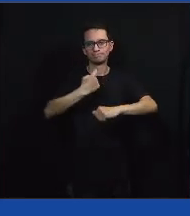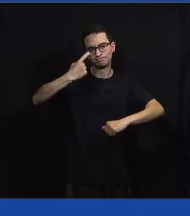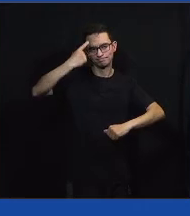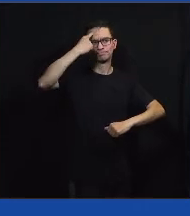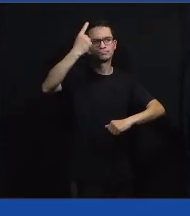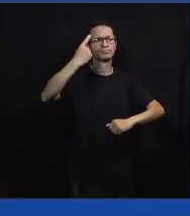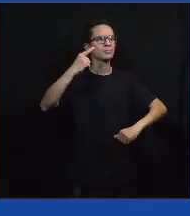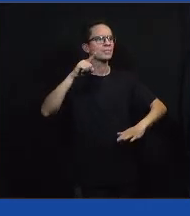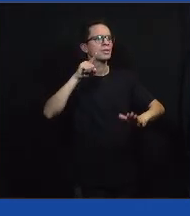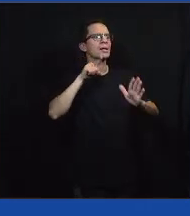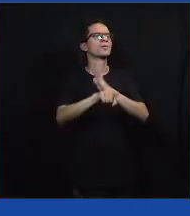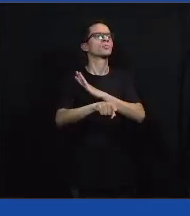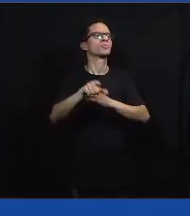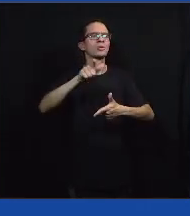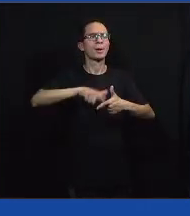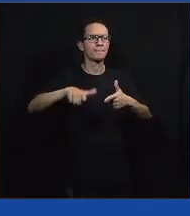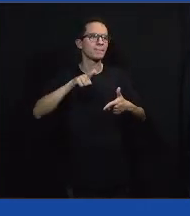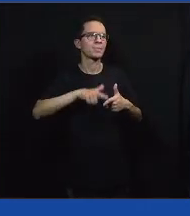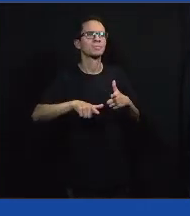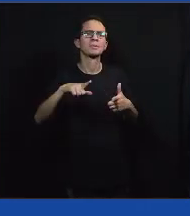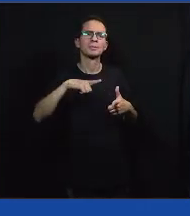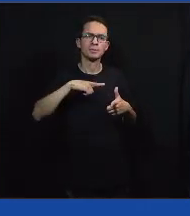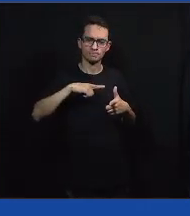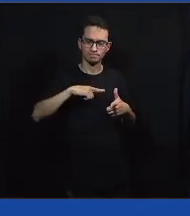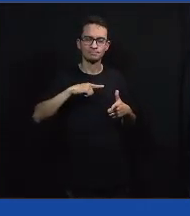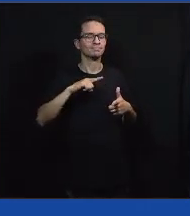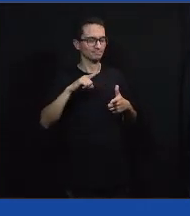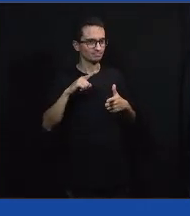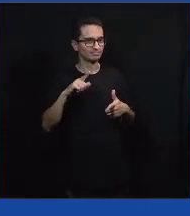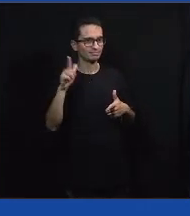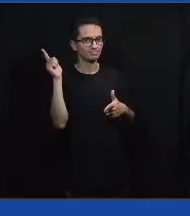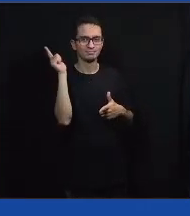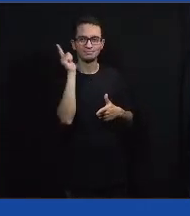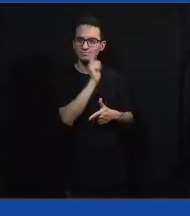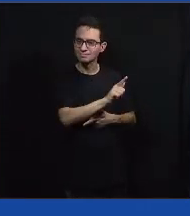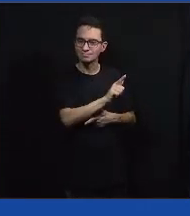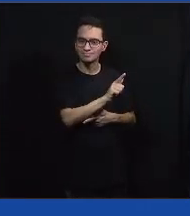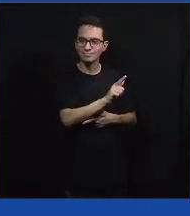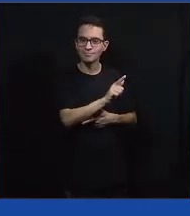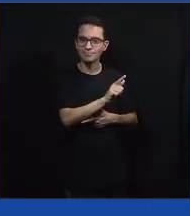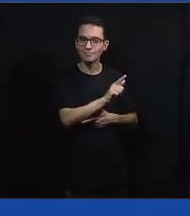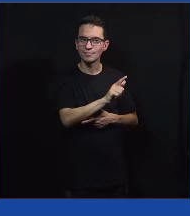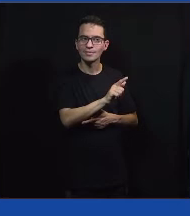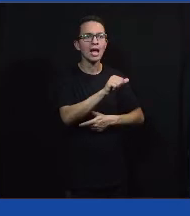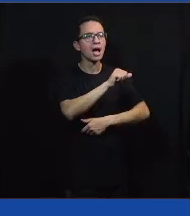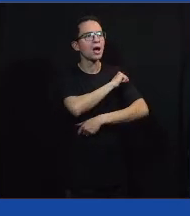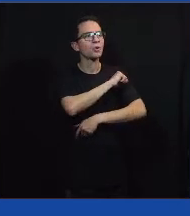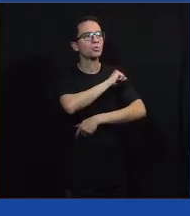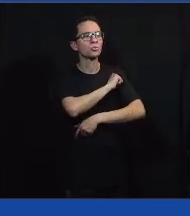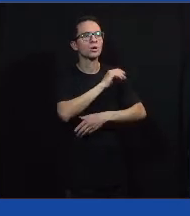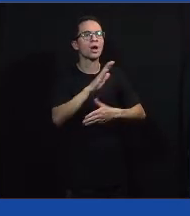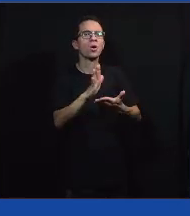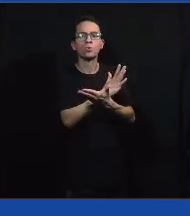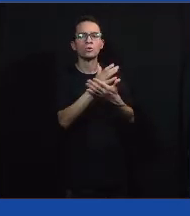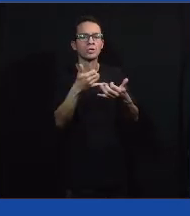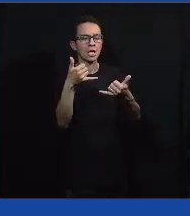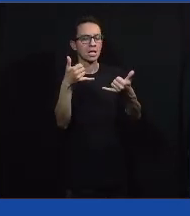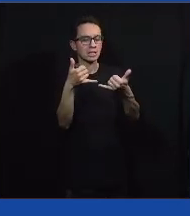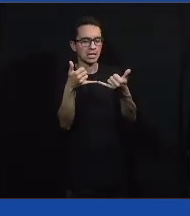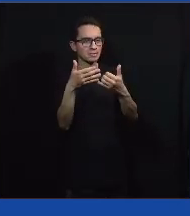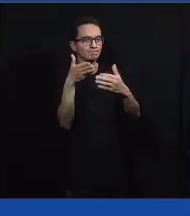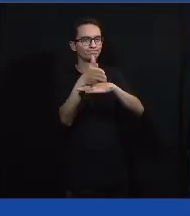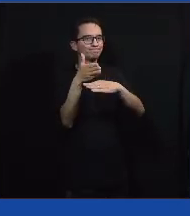as causas desse problema para a gente tentar atacar ele na raiva. Então, por que alunos têm falta de acesso à internet e